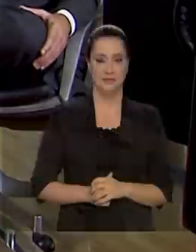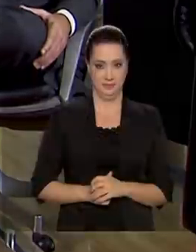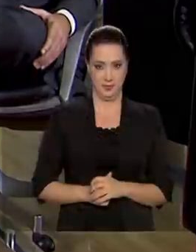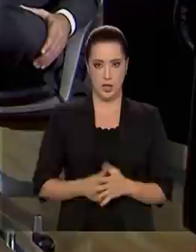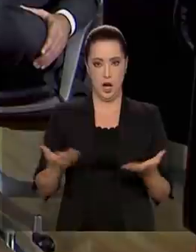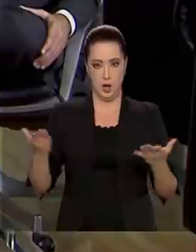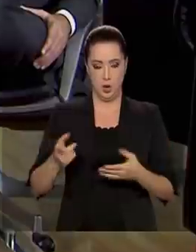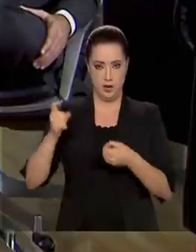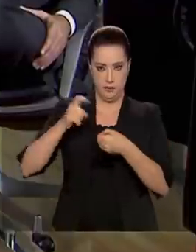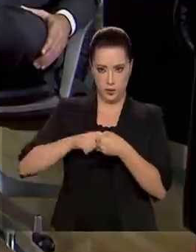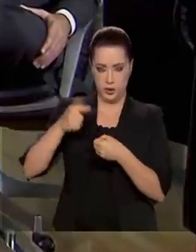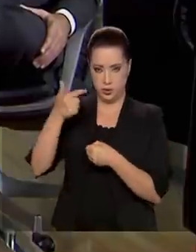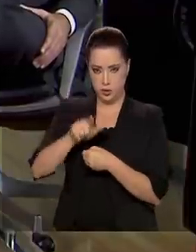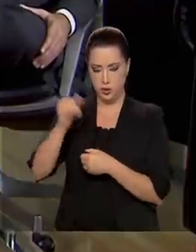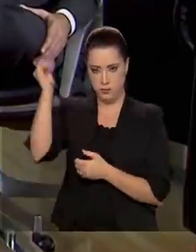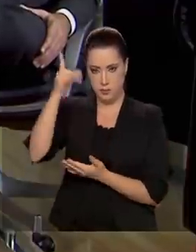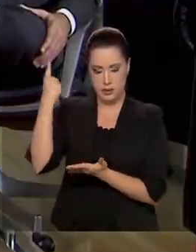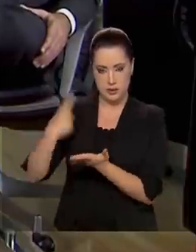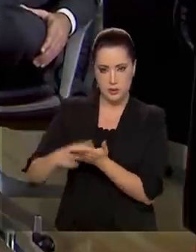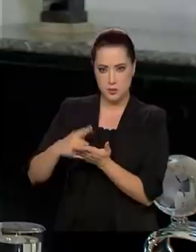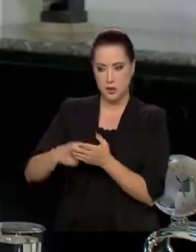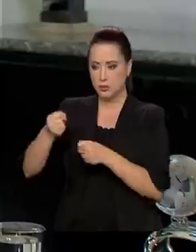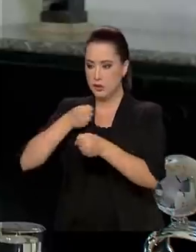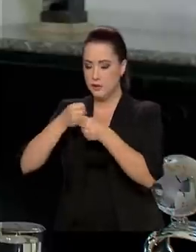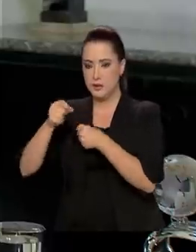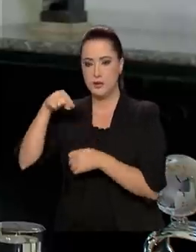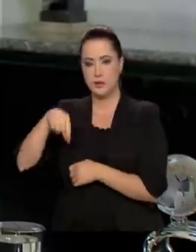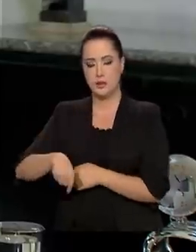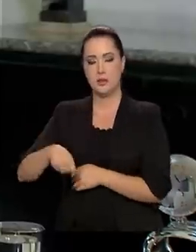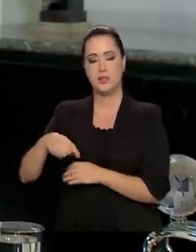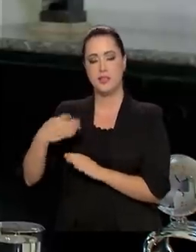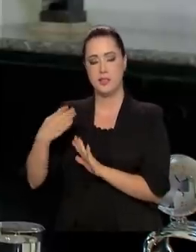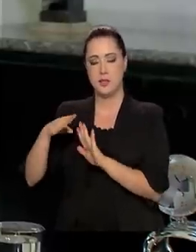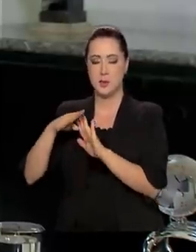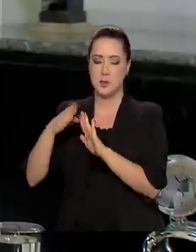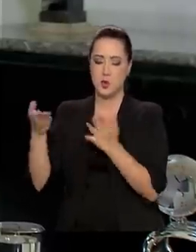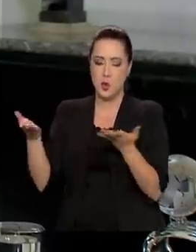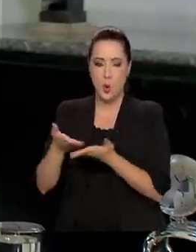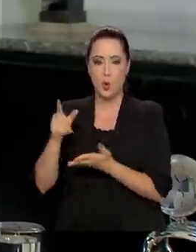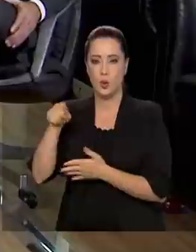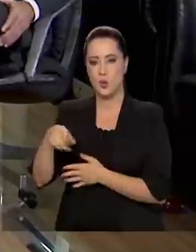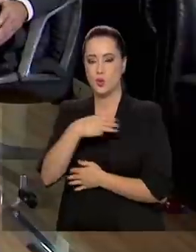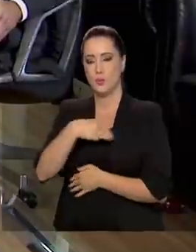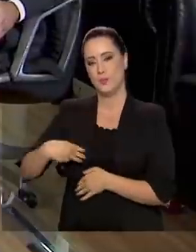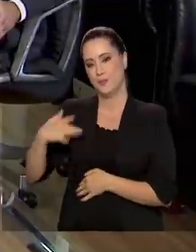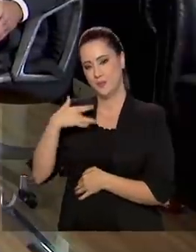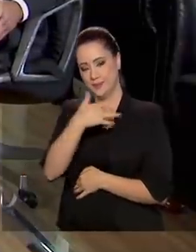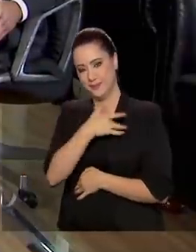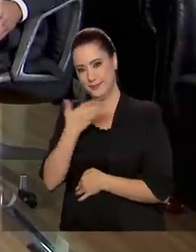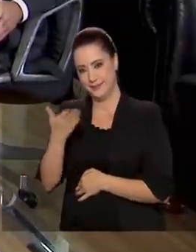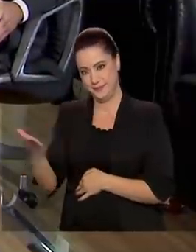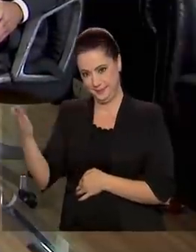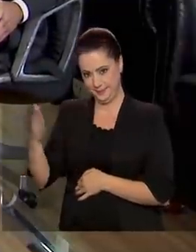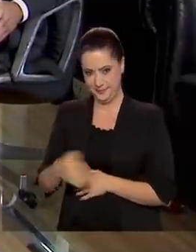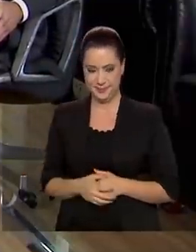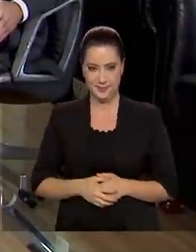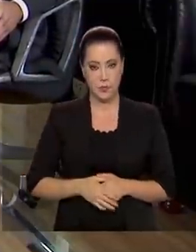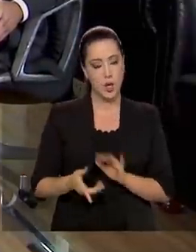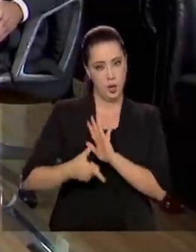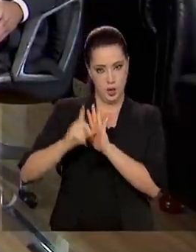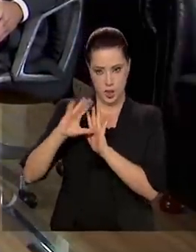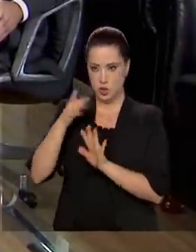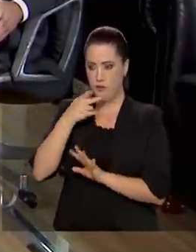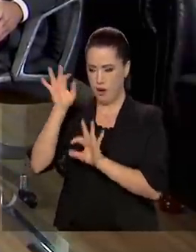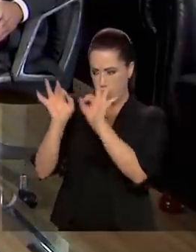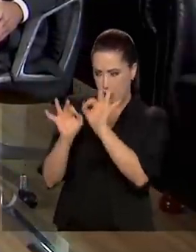Voltando com o Brasil em pauta, o entrevistado deste programa é o ministro da Saúde, Eduardo Pazuello. Ministro, antes da gente entrar no plano